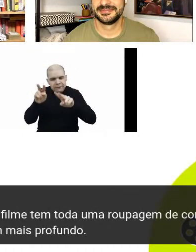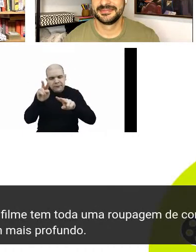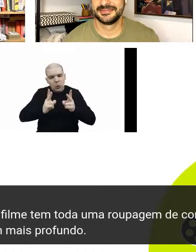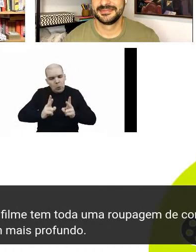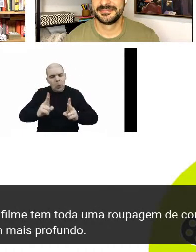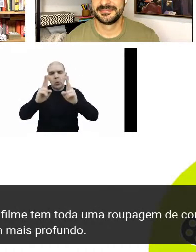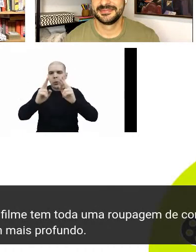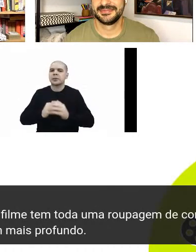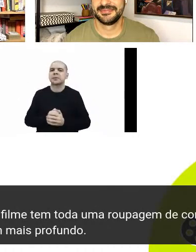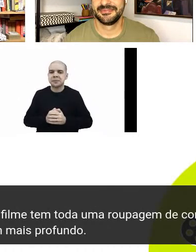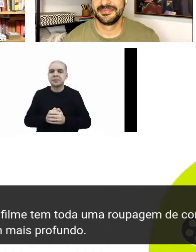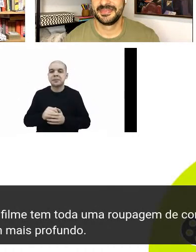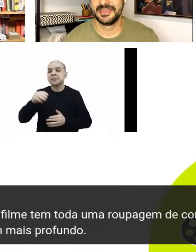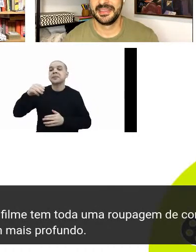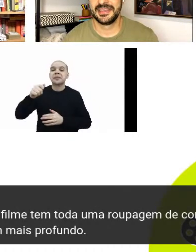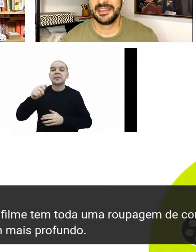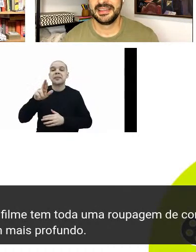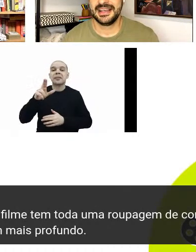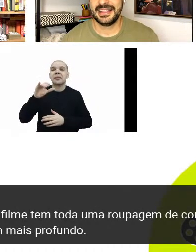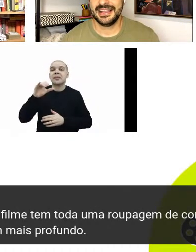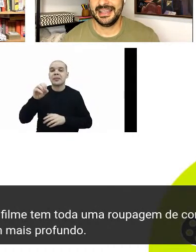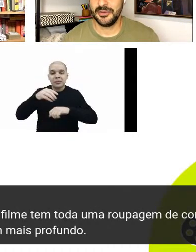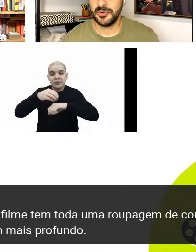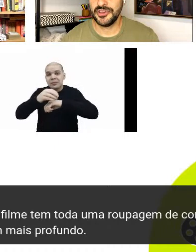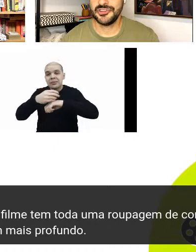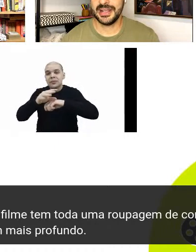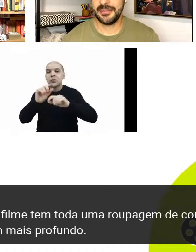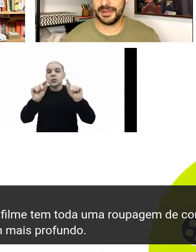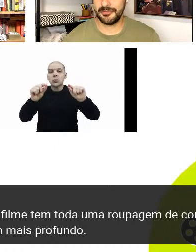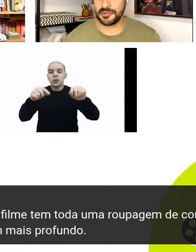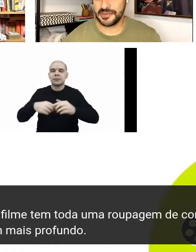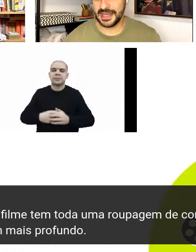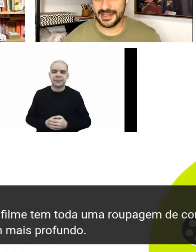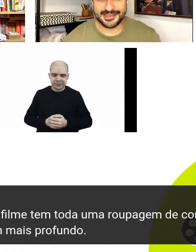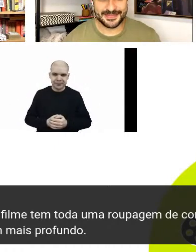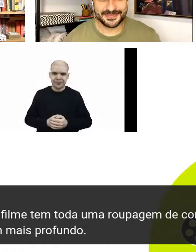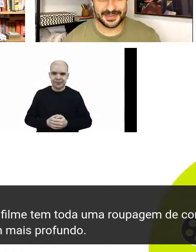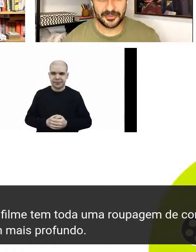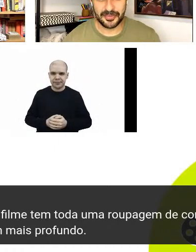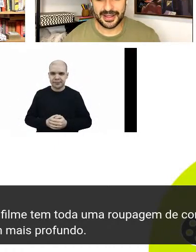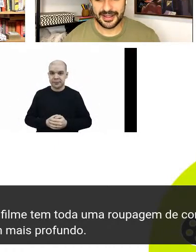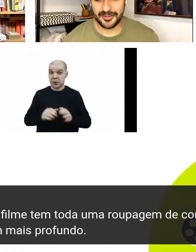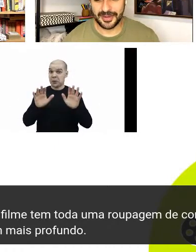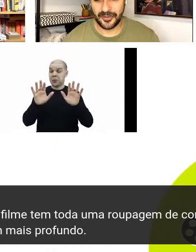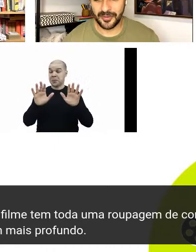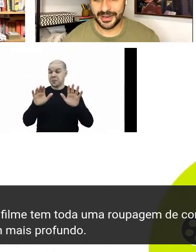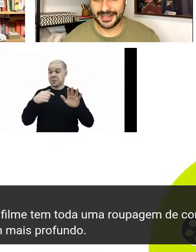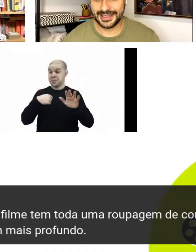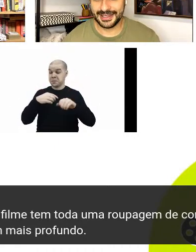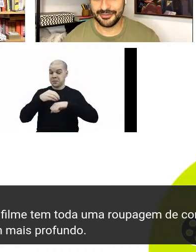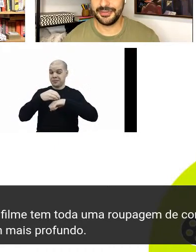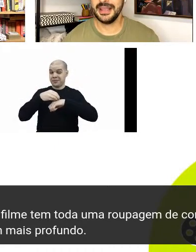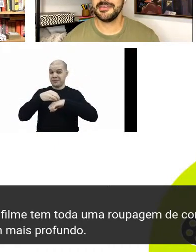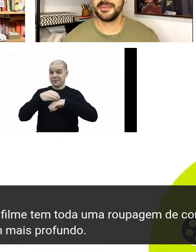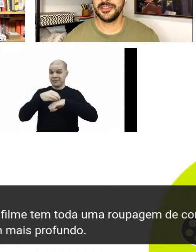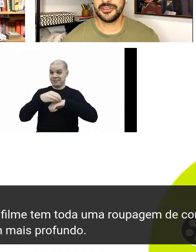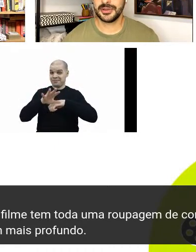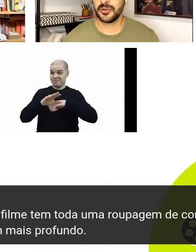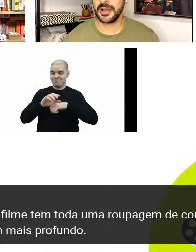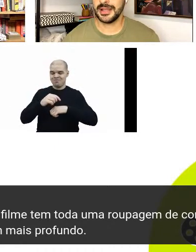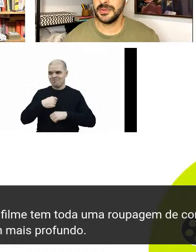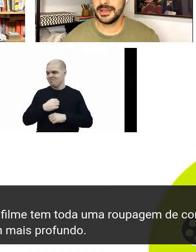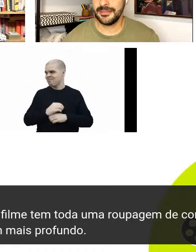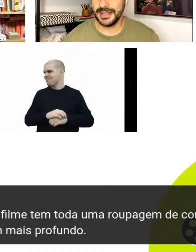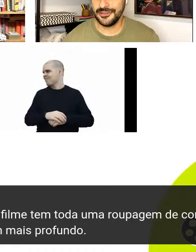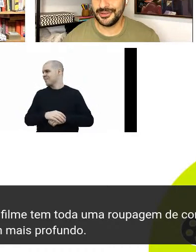indicação aí para o pessoal de casa? Ah, eu vou indicar para vocês uma obra que felizmente